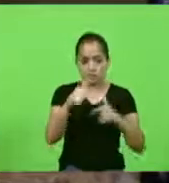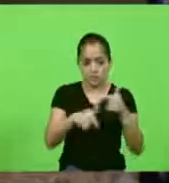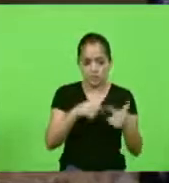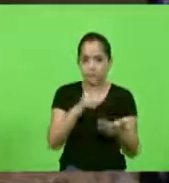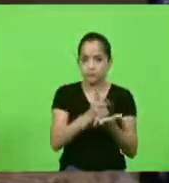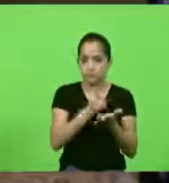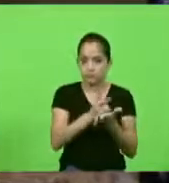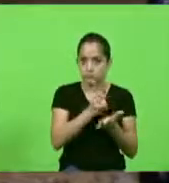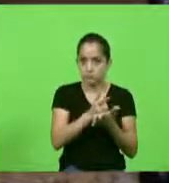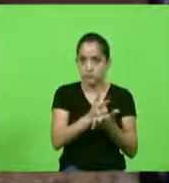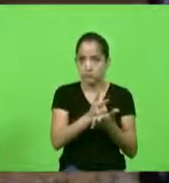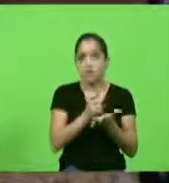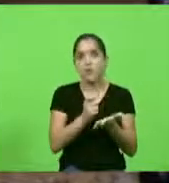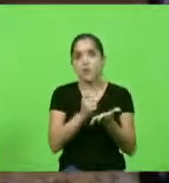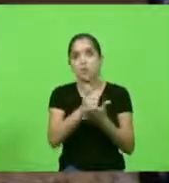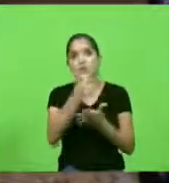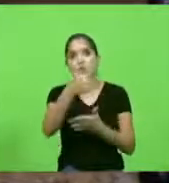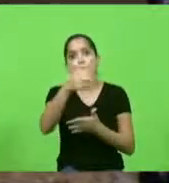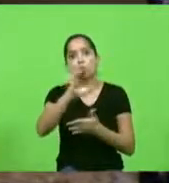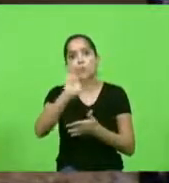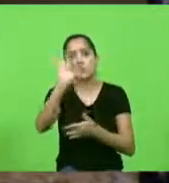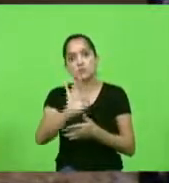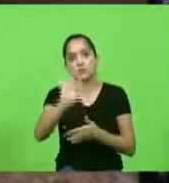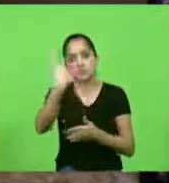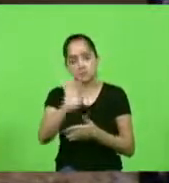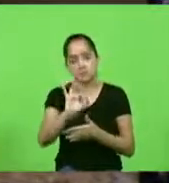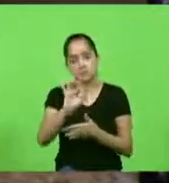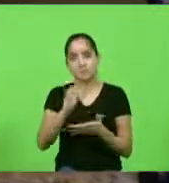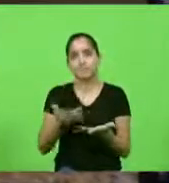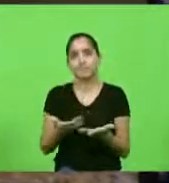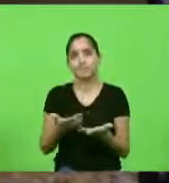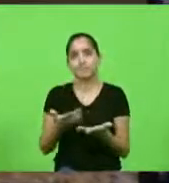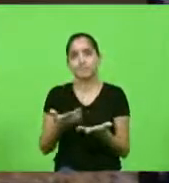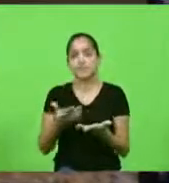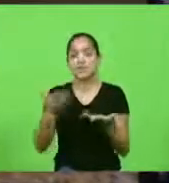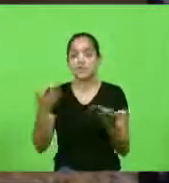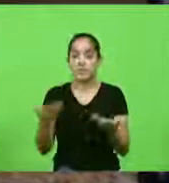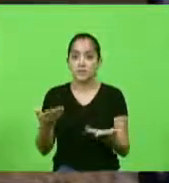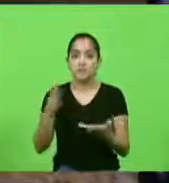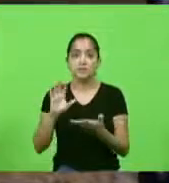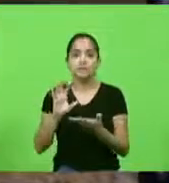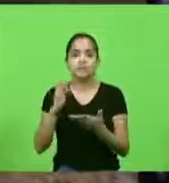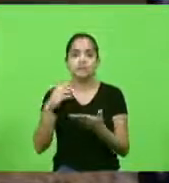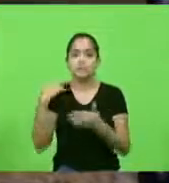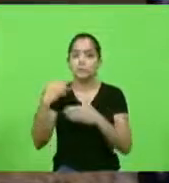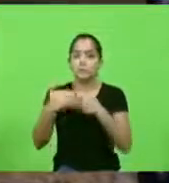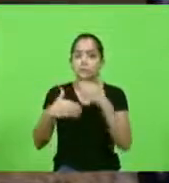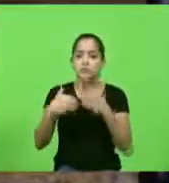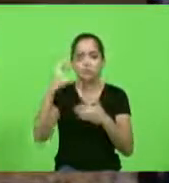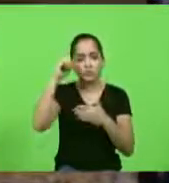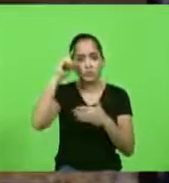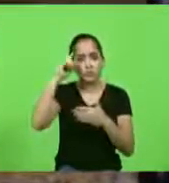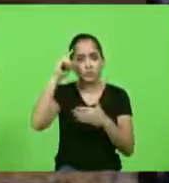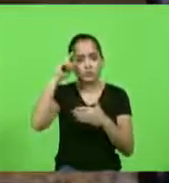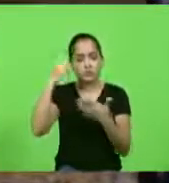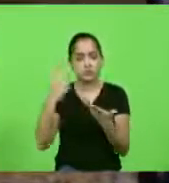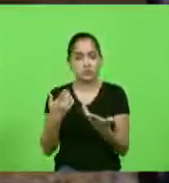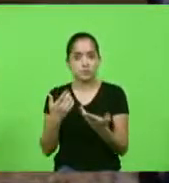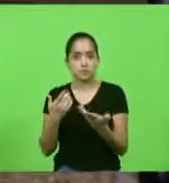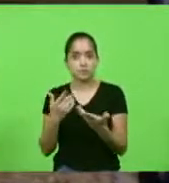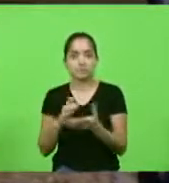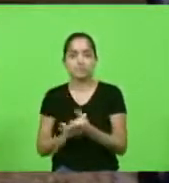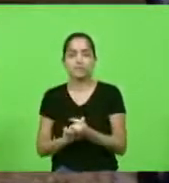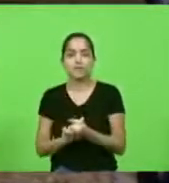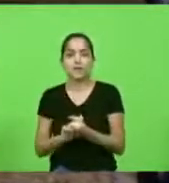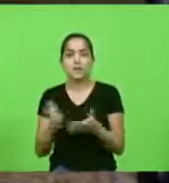contribuem com apenas um décimo do custo da nossa previdência e isso está acontecendo dia a dia e o pior disso tudo é